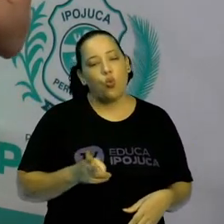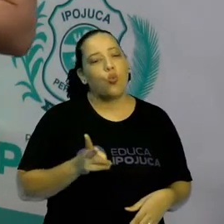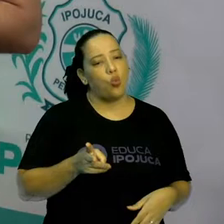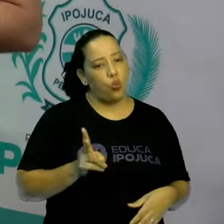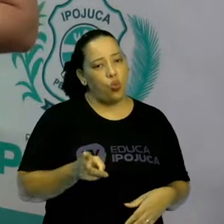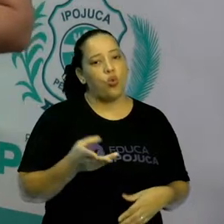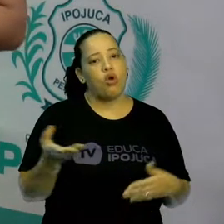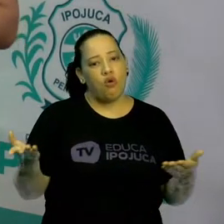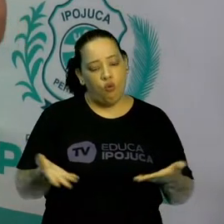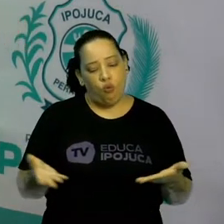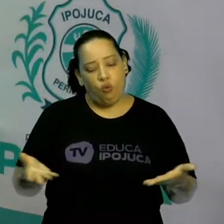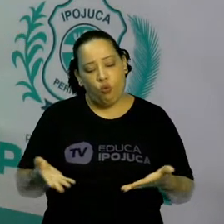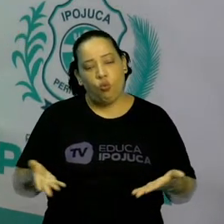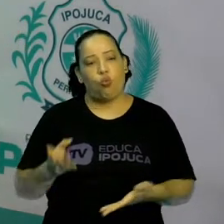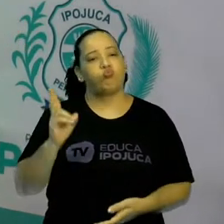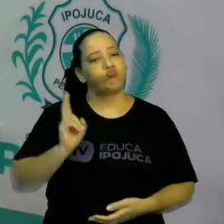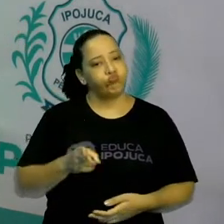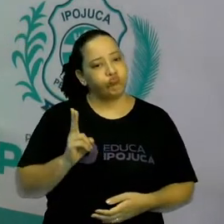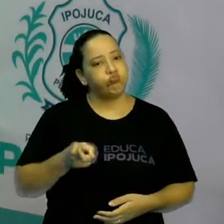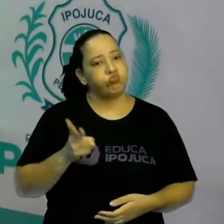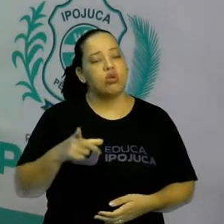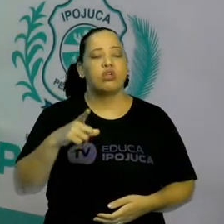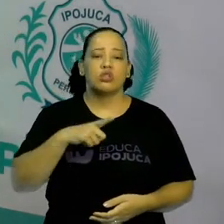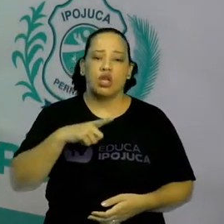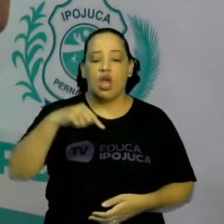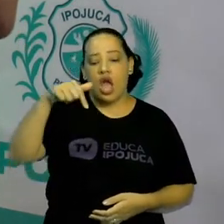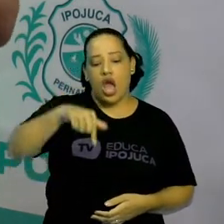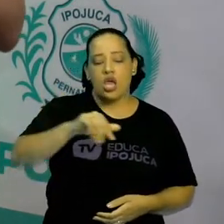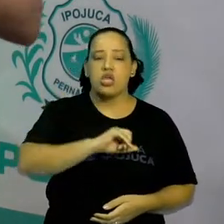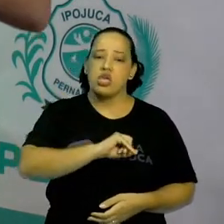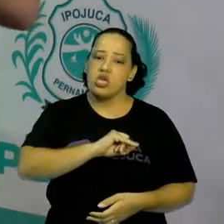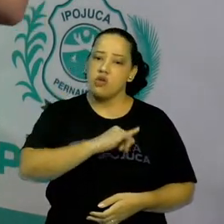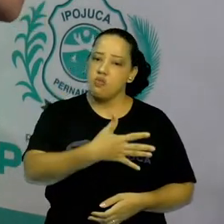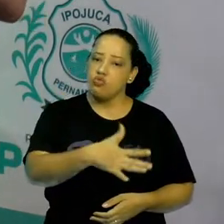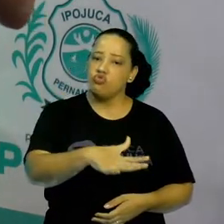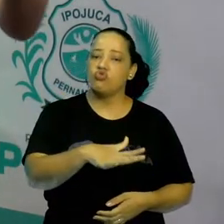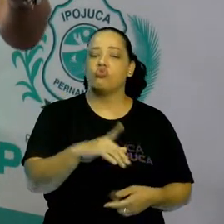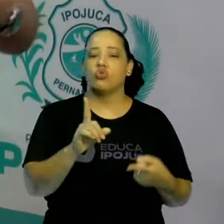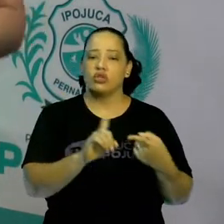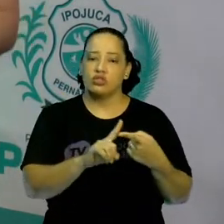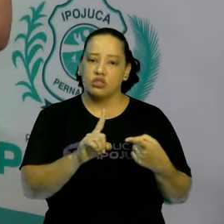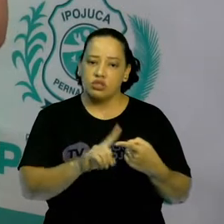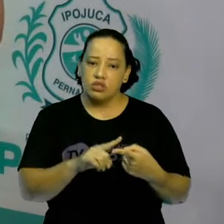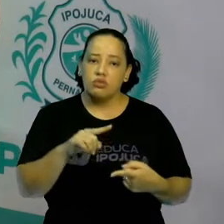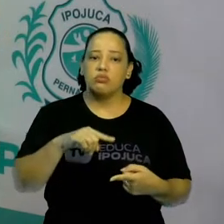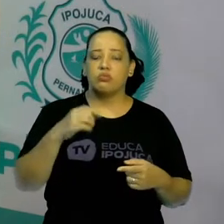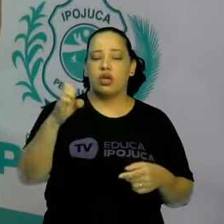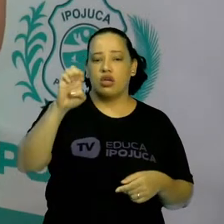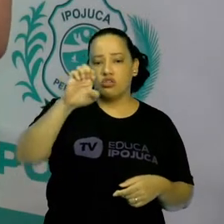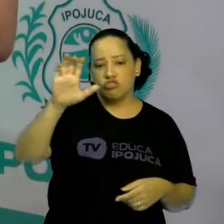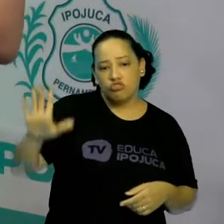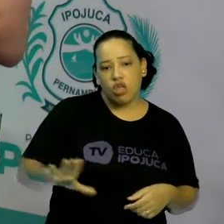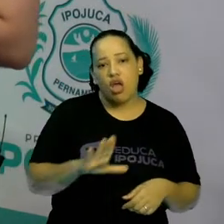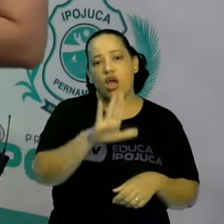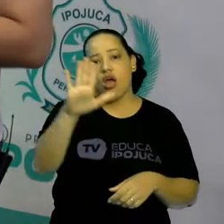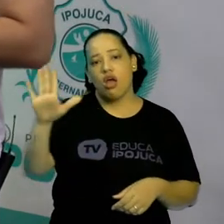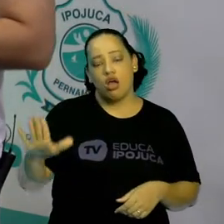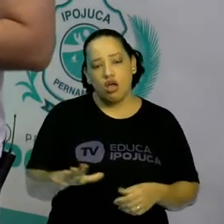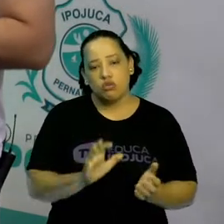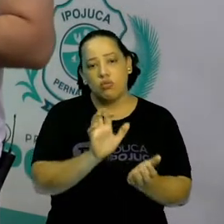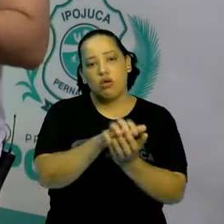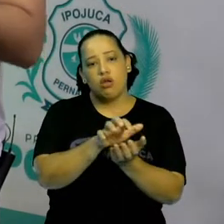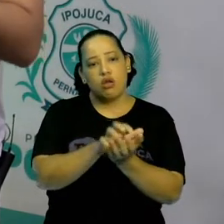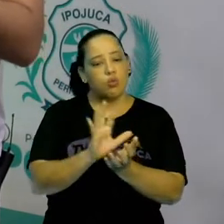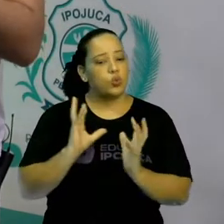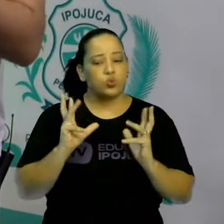continuou existindo, está certo? Em Ipojunca e também no resto do estado de Pernambuco.